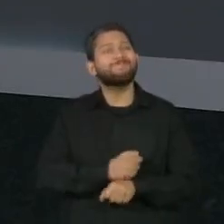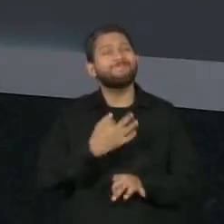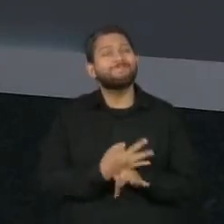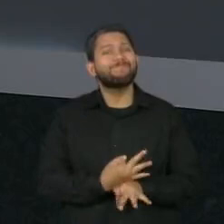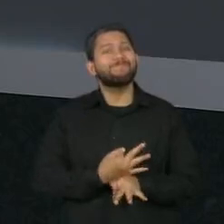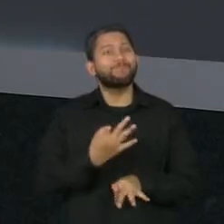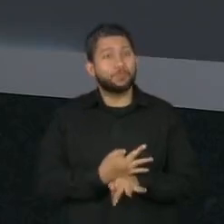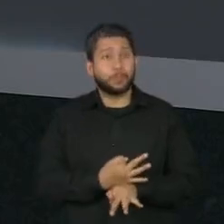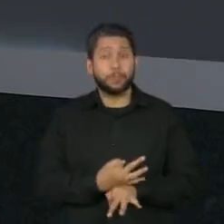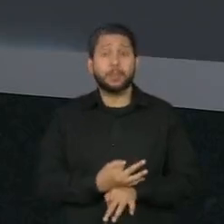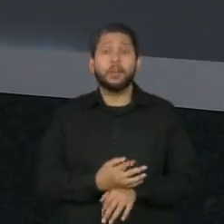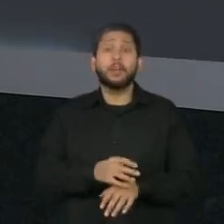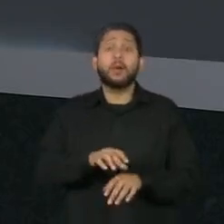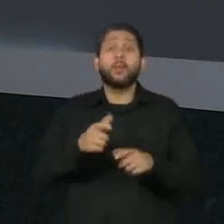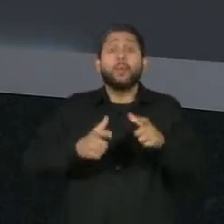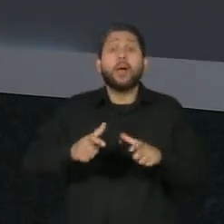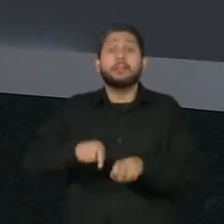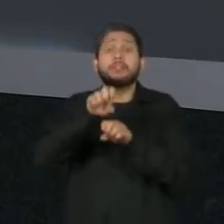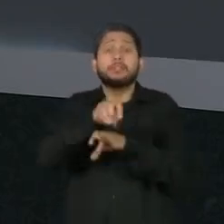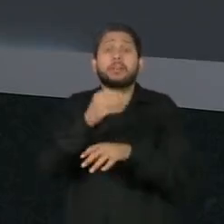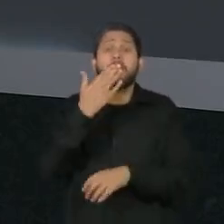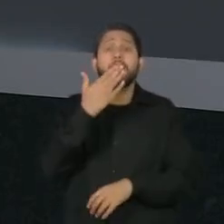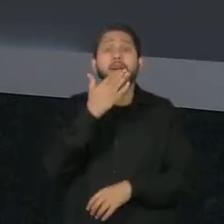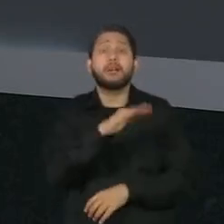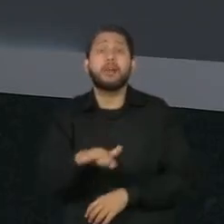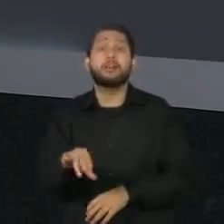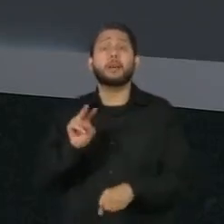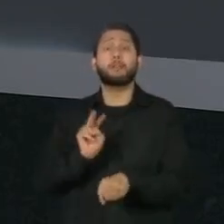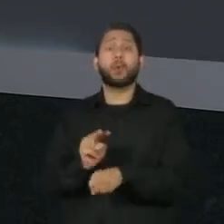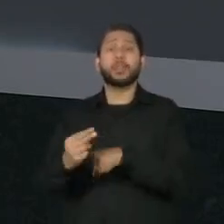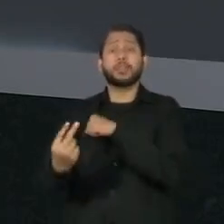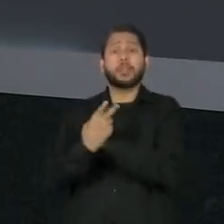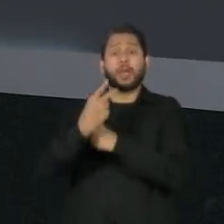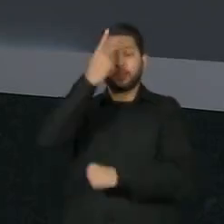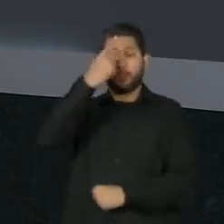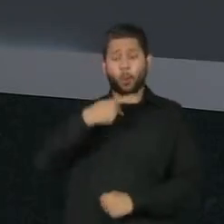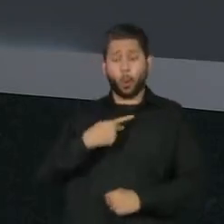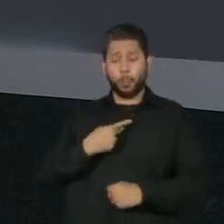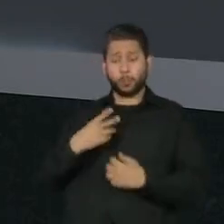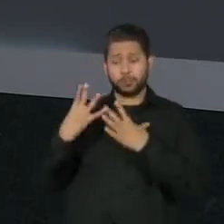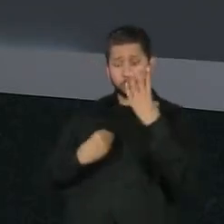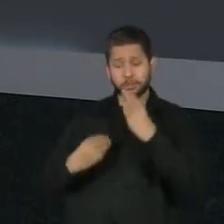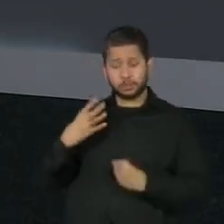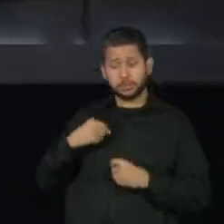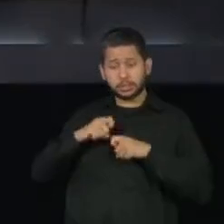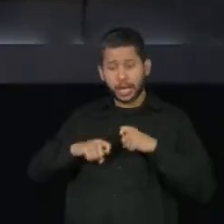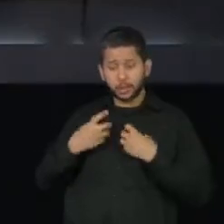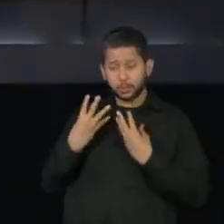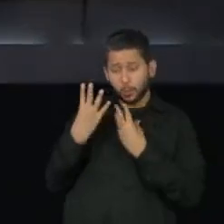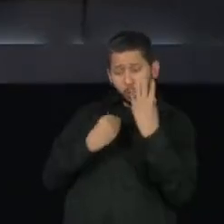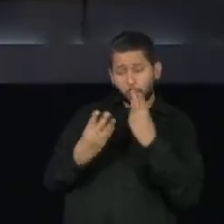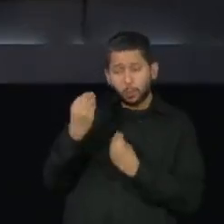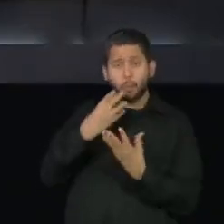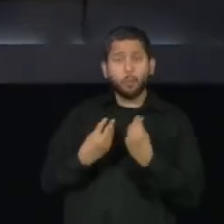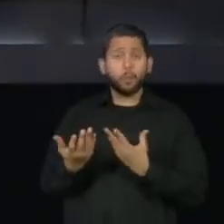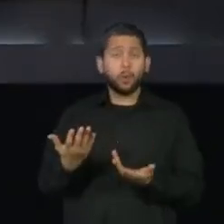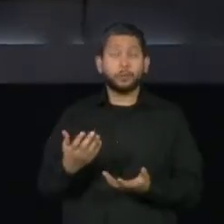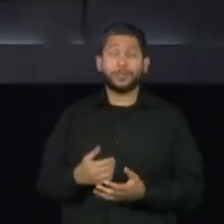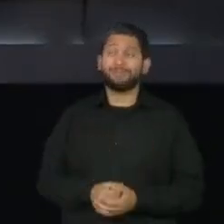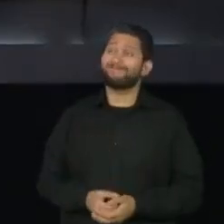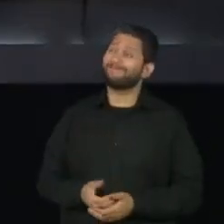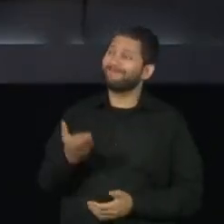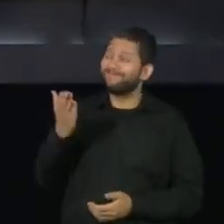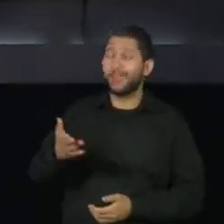relação à educação sexual nas escolas. Qual é a importância disso para proteger as crianças? Ela é fundamental,